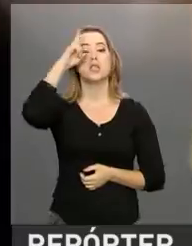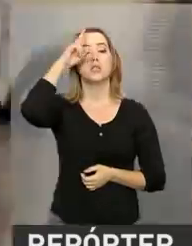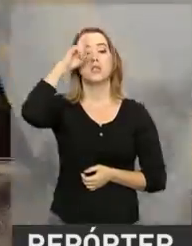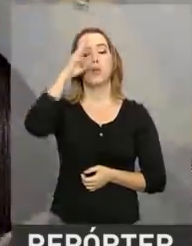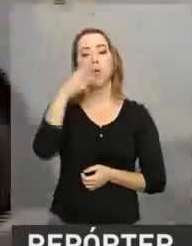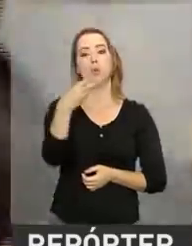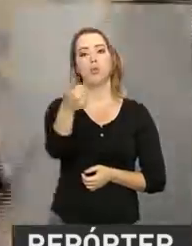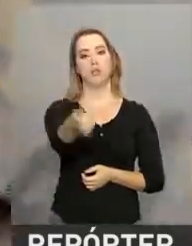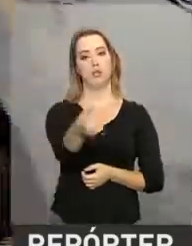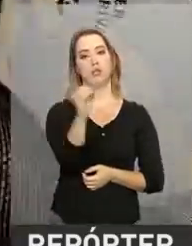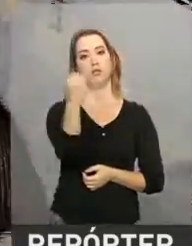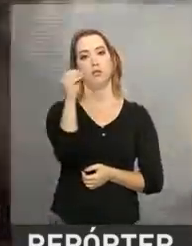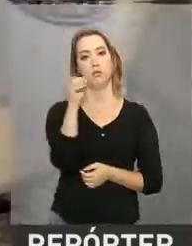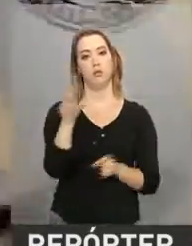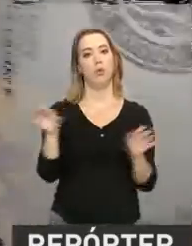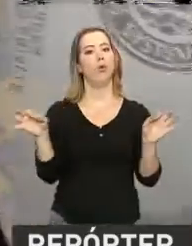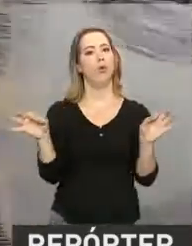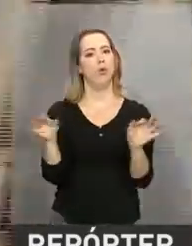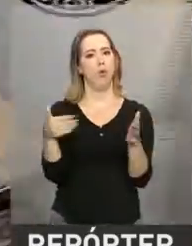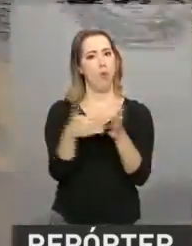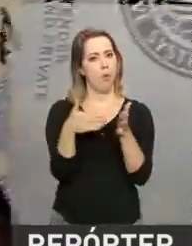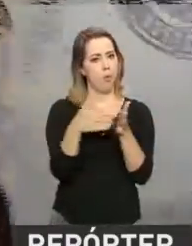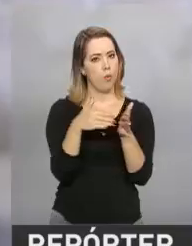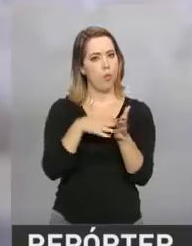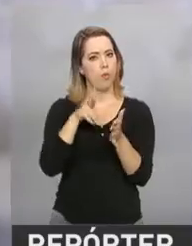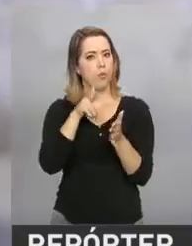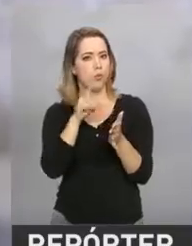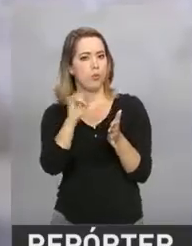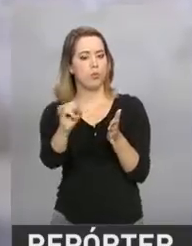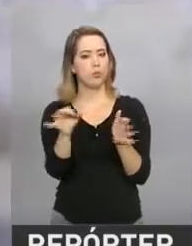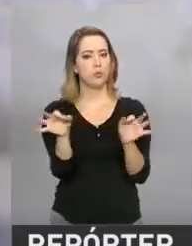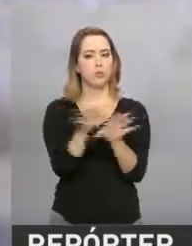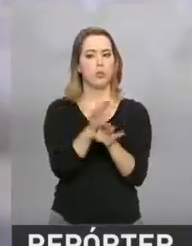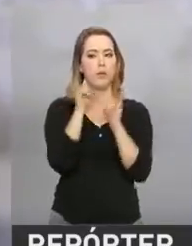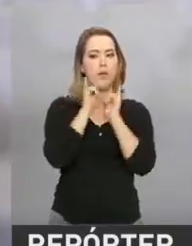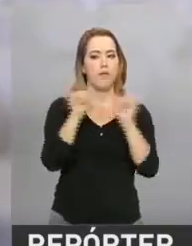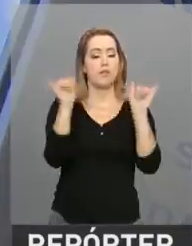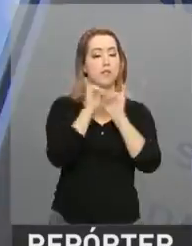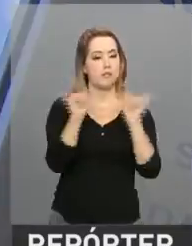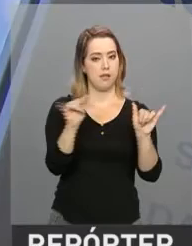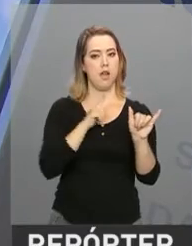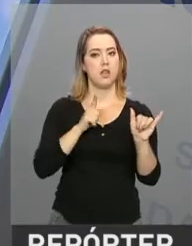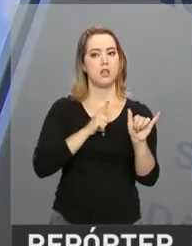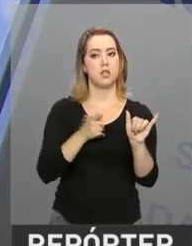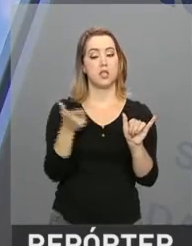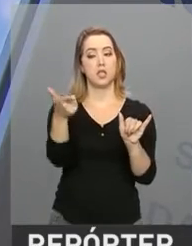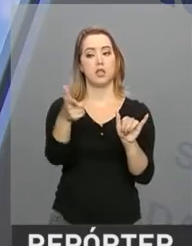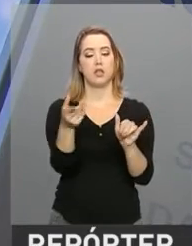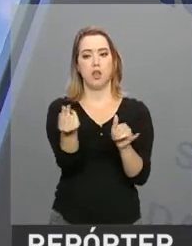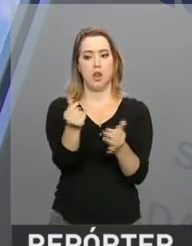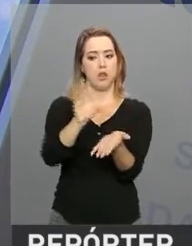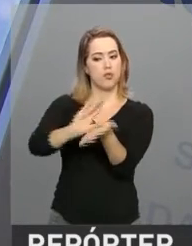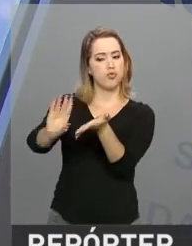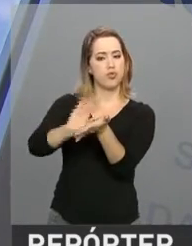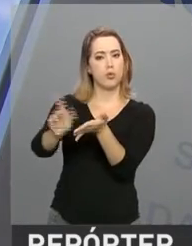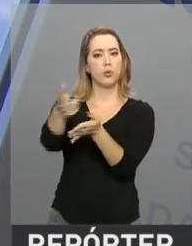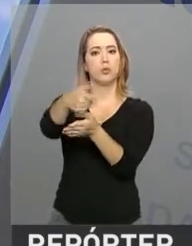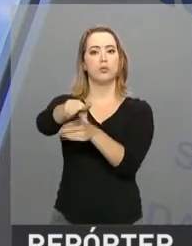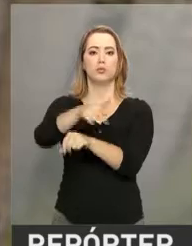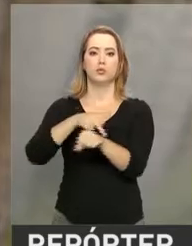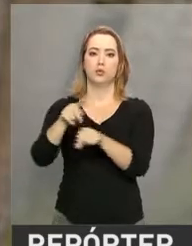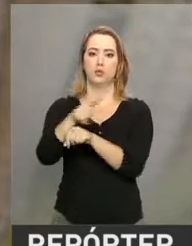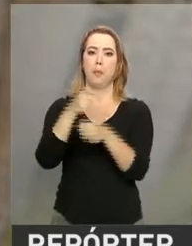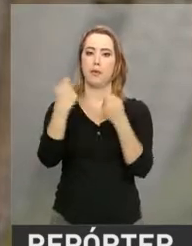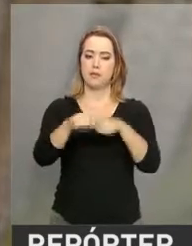31 de outubro, é o último dia para regularizar bens de origem lícita que estavam fora do país, mas não haviam sido declarados à Receita